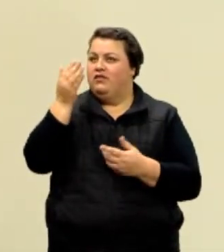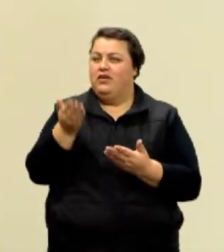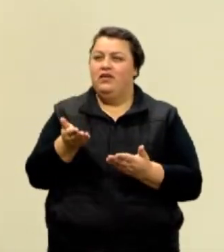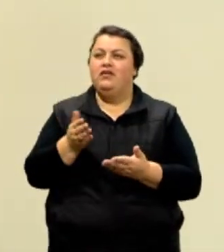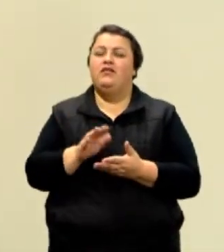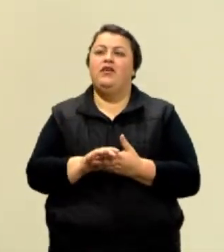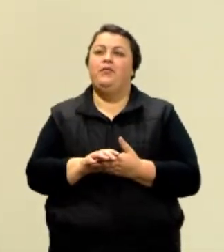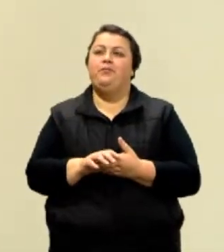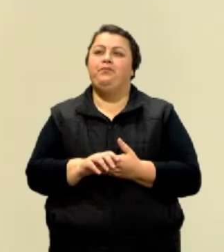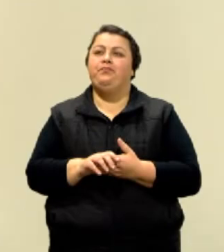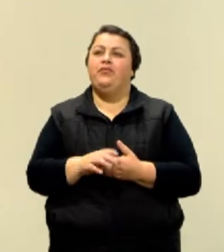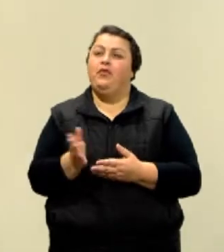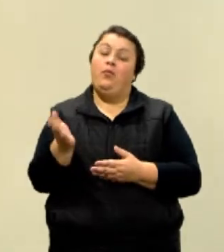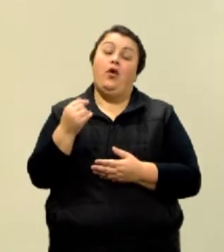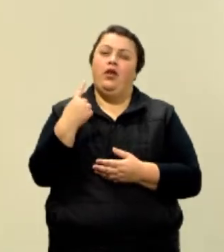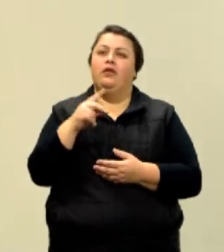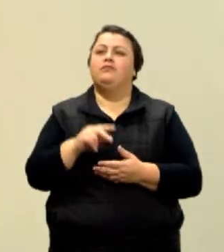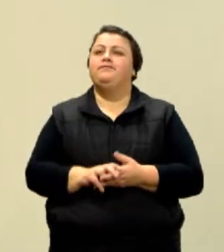Vamos embora.